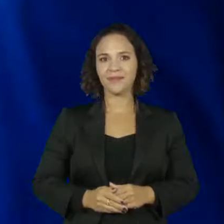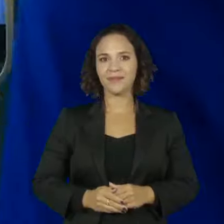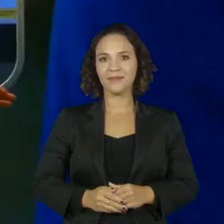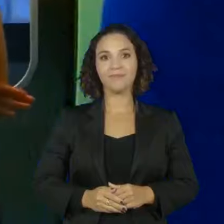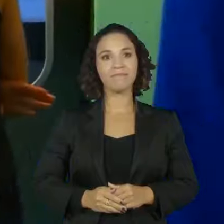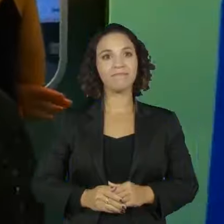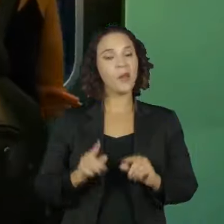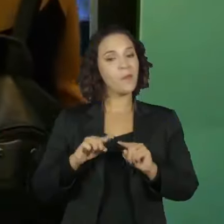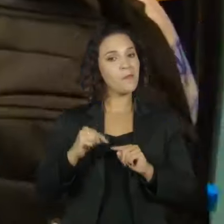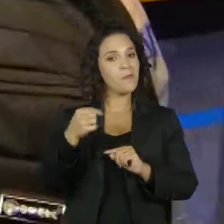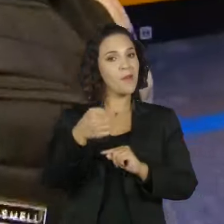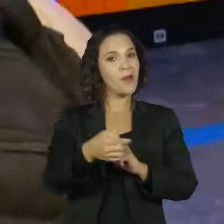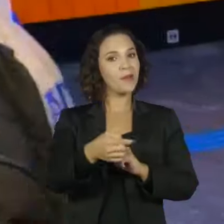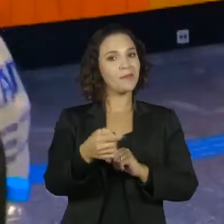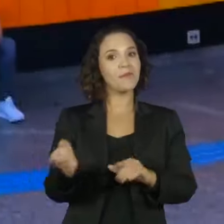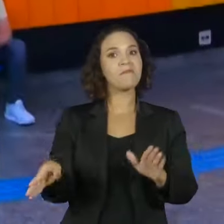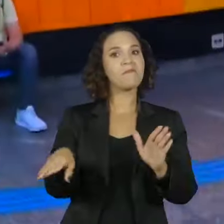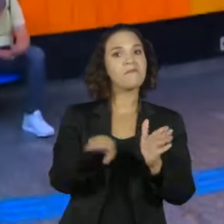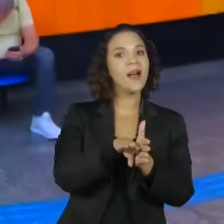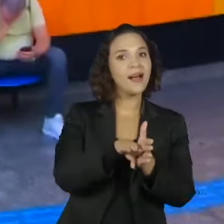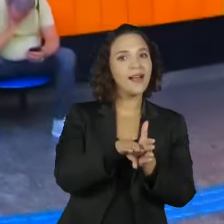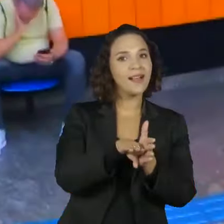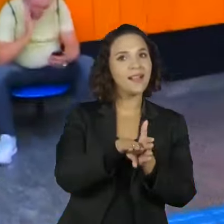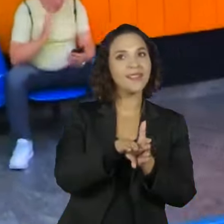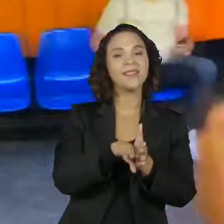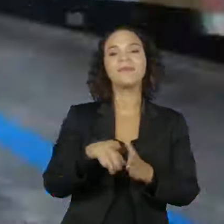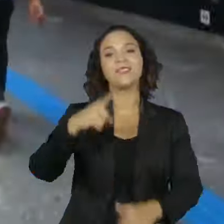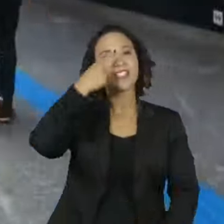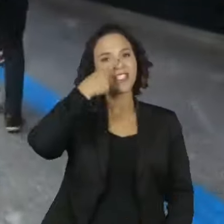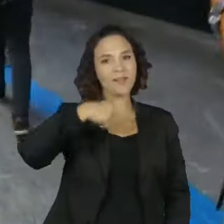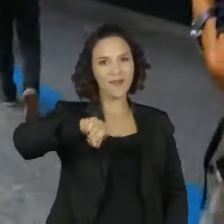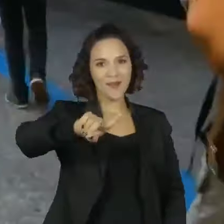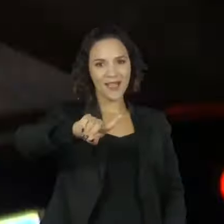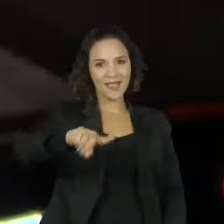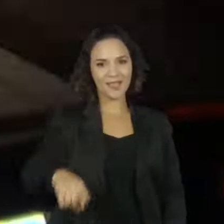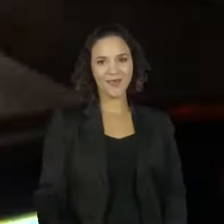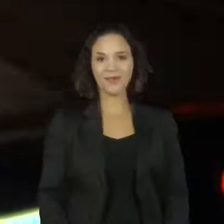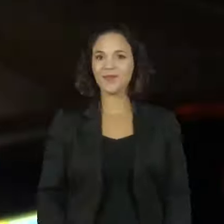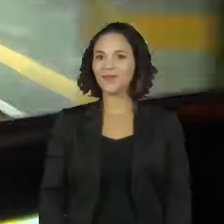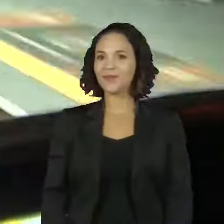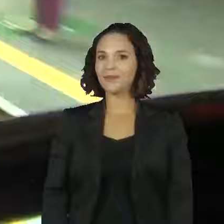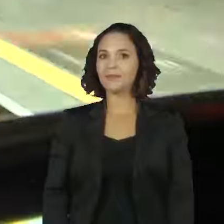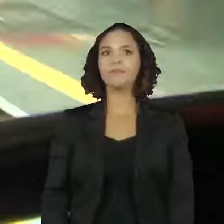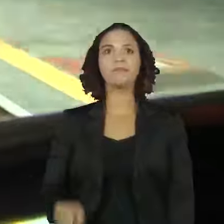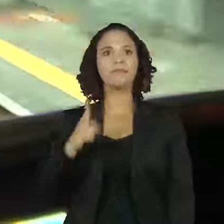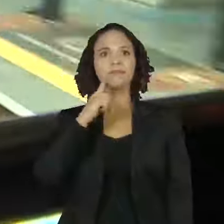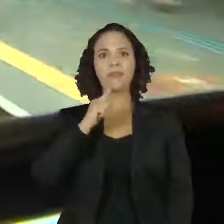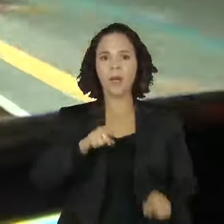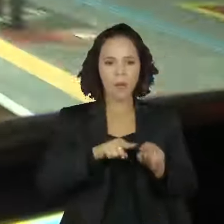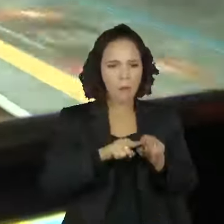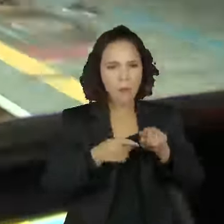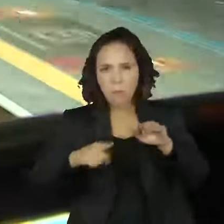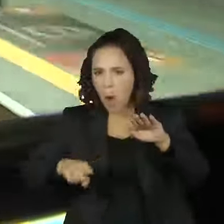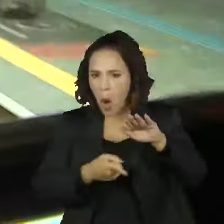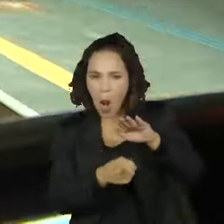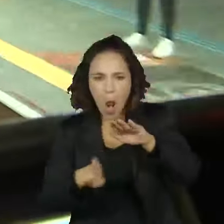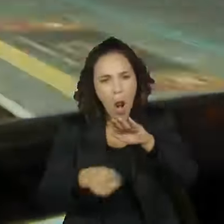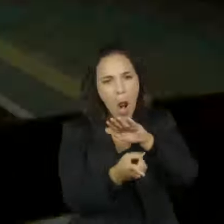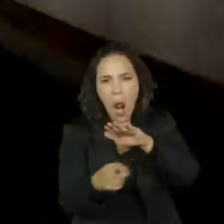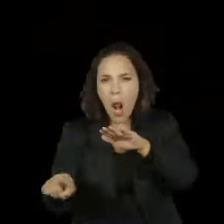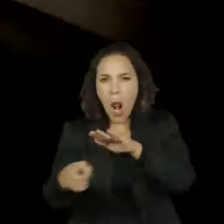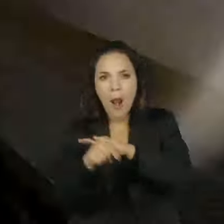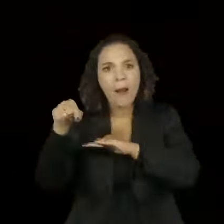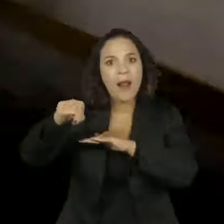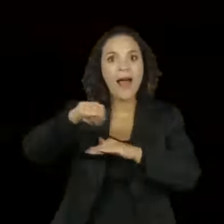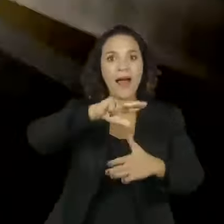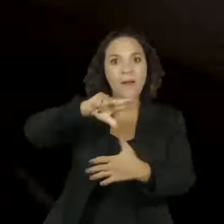Próxima estação, na extension Jabaquara. Trilhos cortam o subterrâneo da maior cidade da